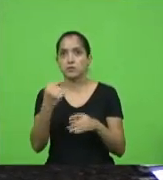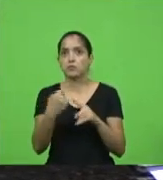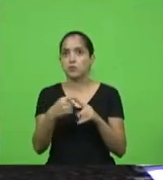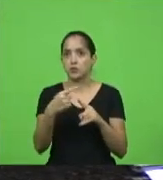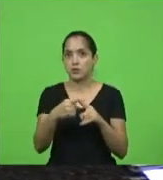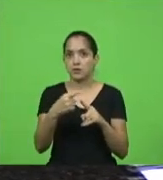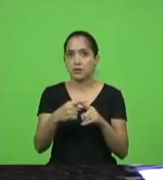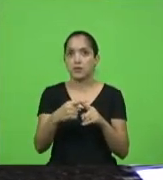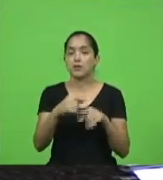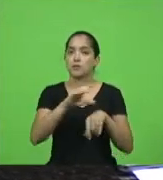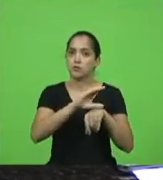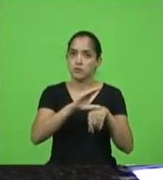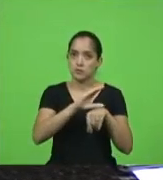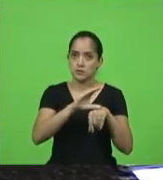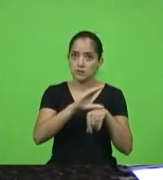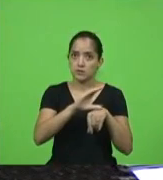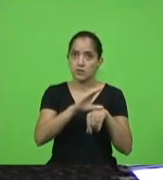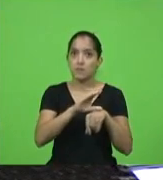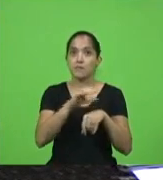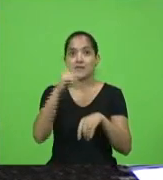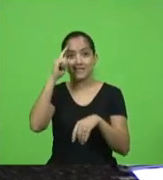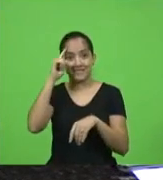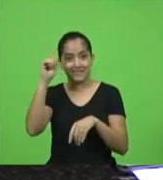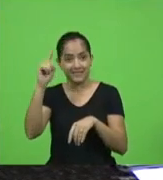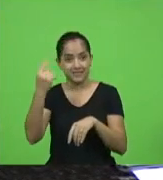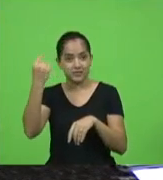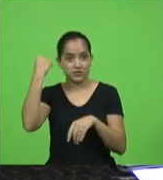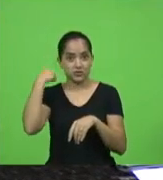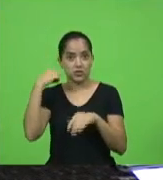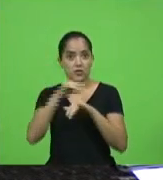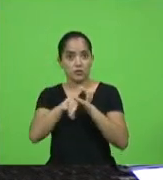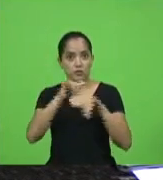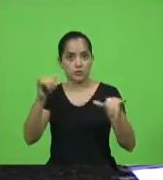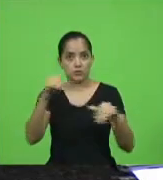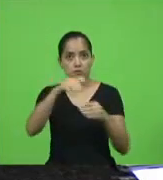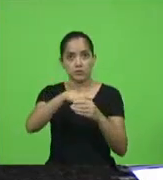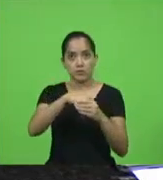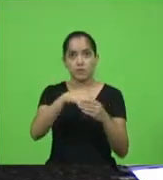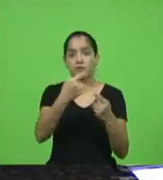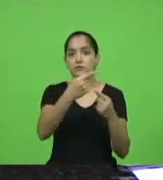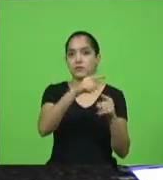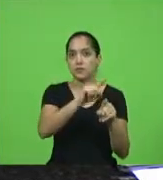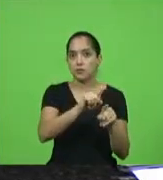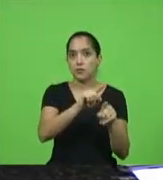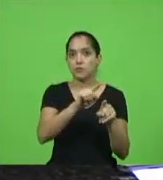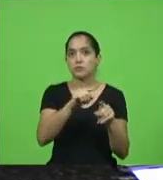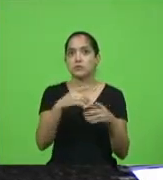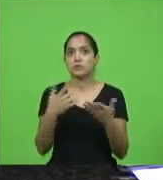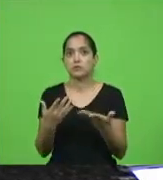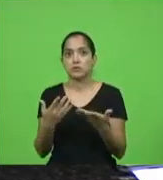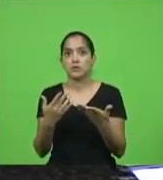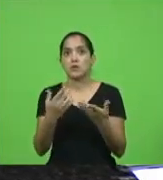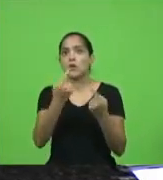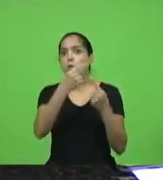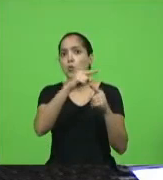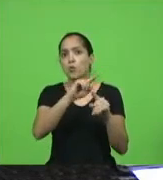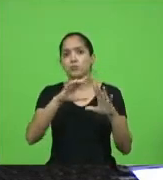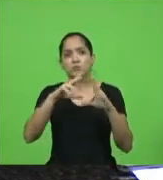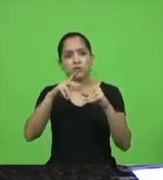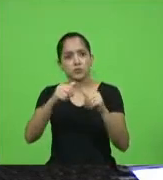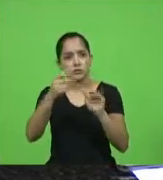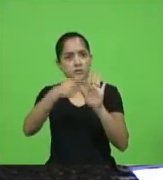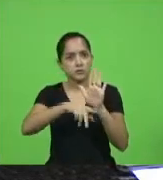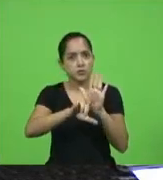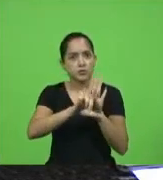projeto constitucional mas mesmo naquela data eu anunciei que meu voto seria contrário costumo ser contra todos esses projetos que